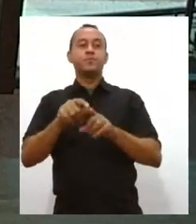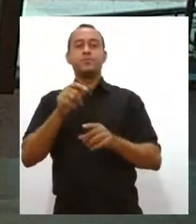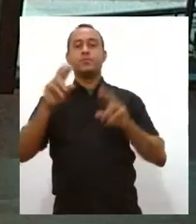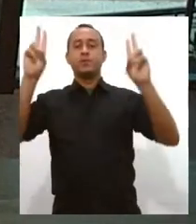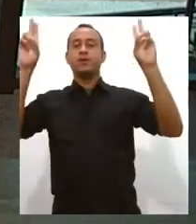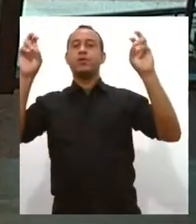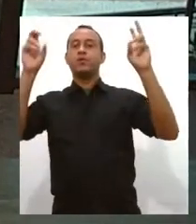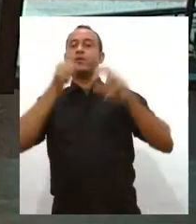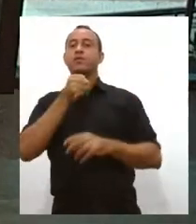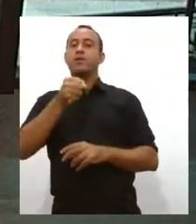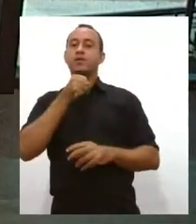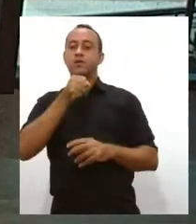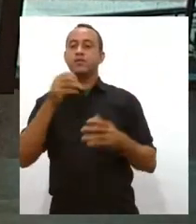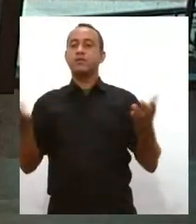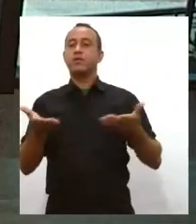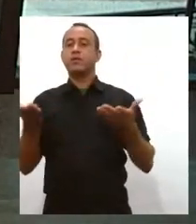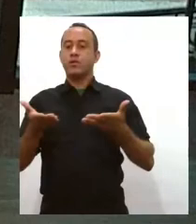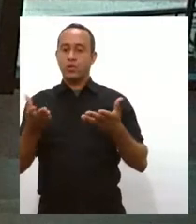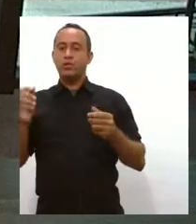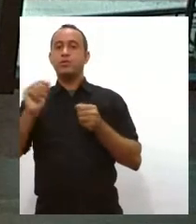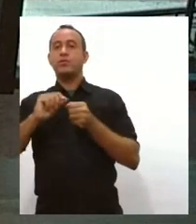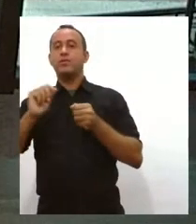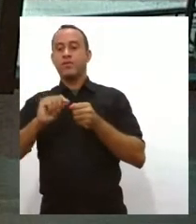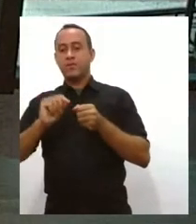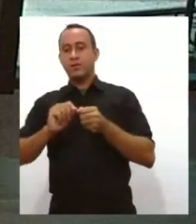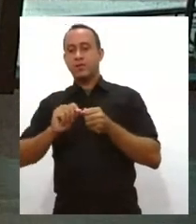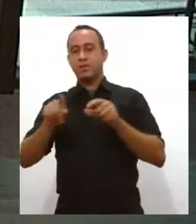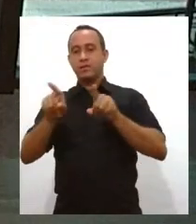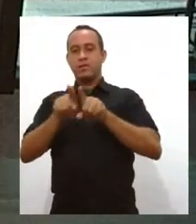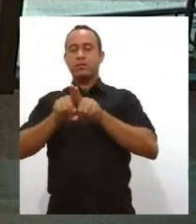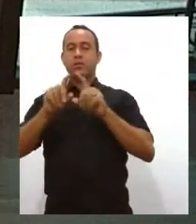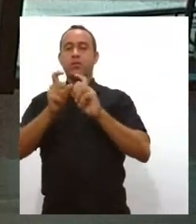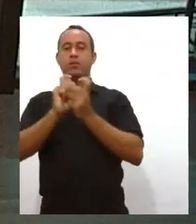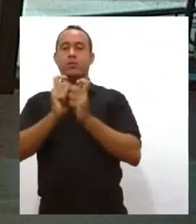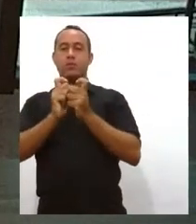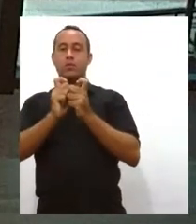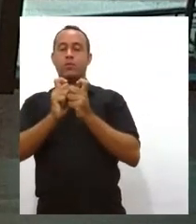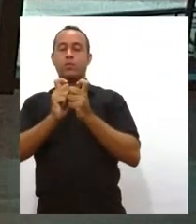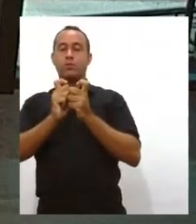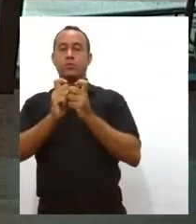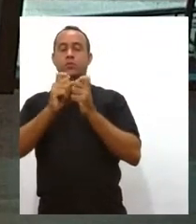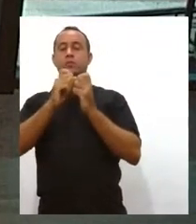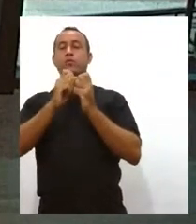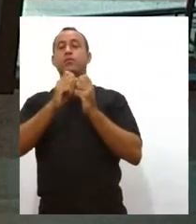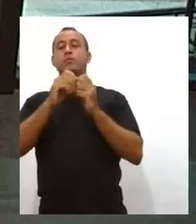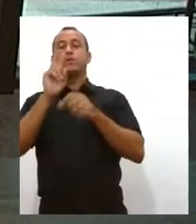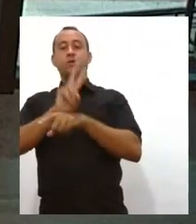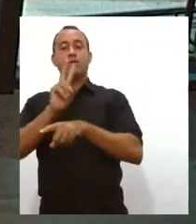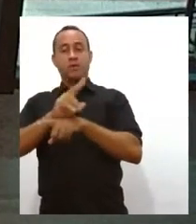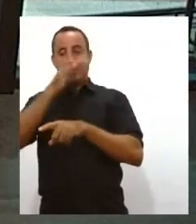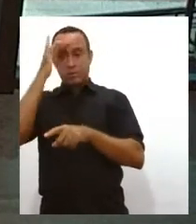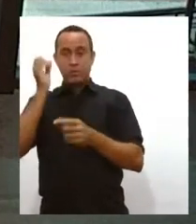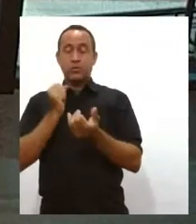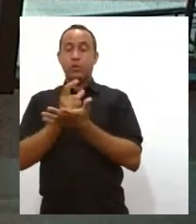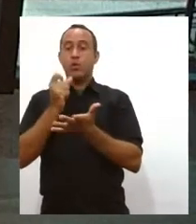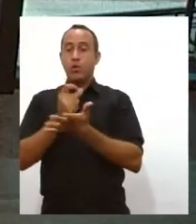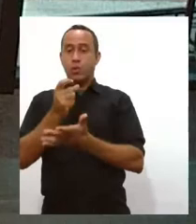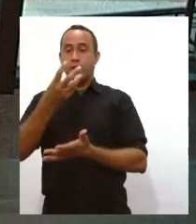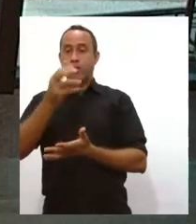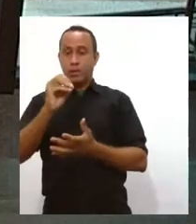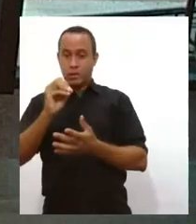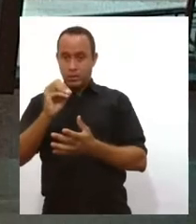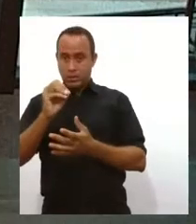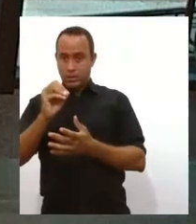entrevista de hoje. Vamos também falar sobre o Código de Defesa do Consumidor, que completa 30 anos. E também